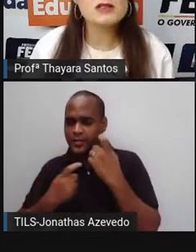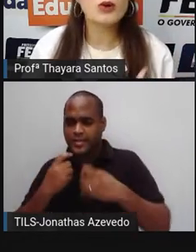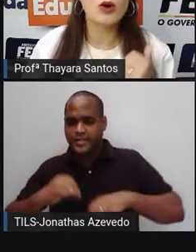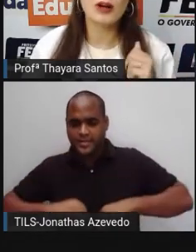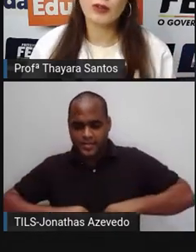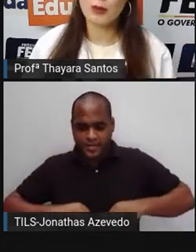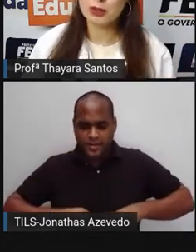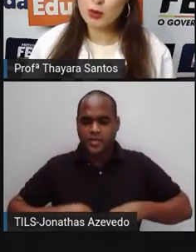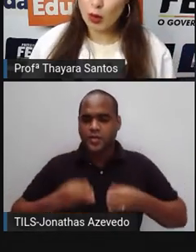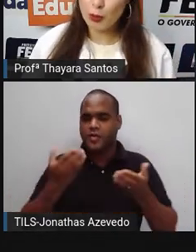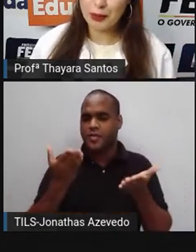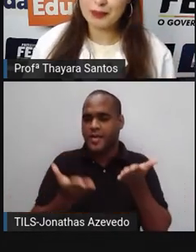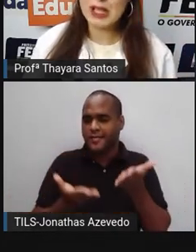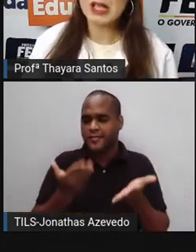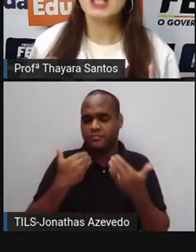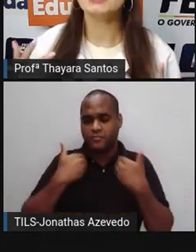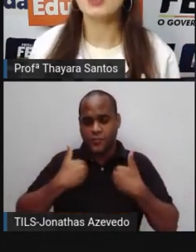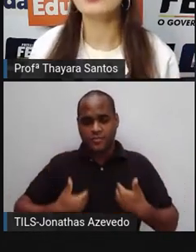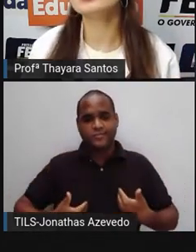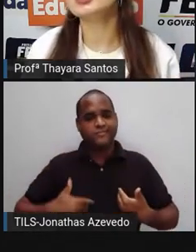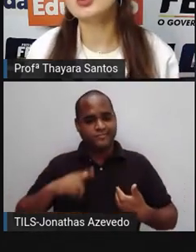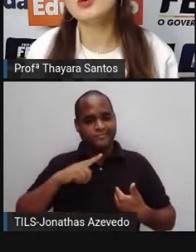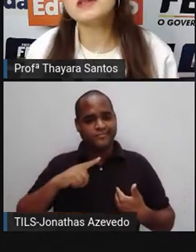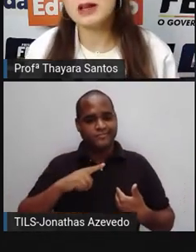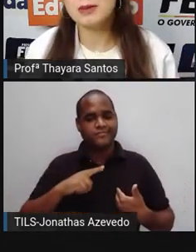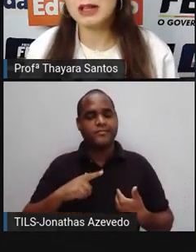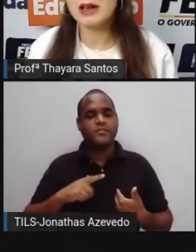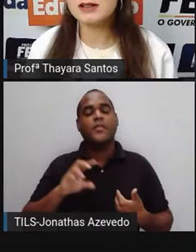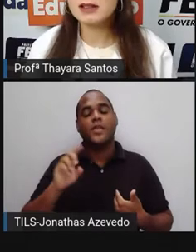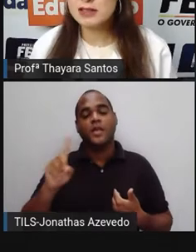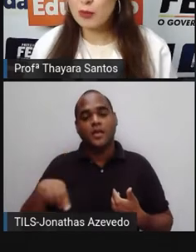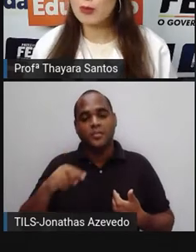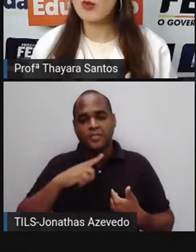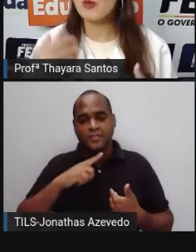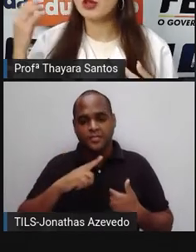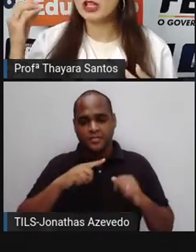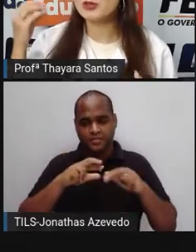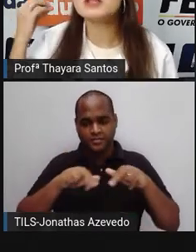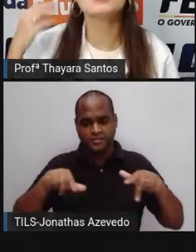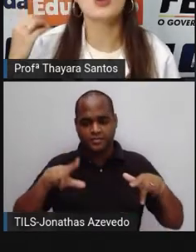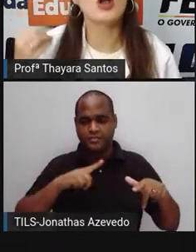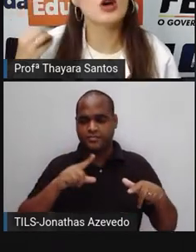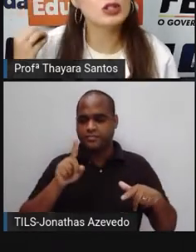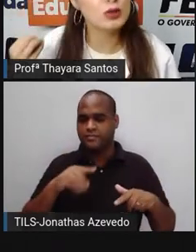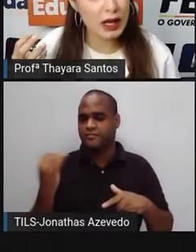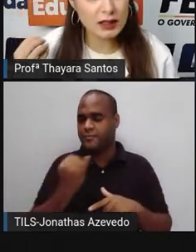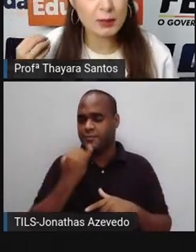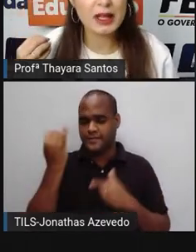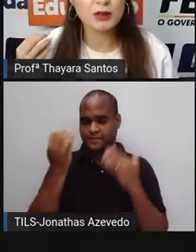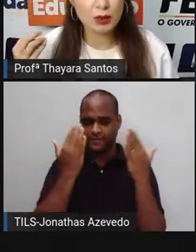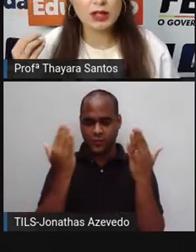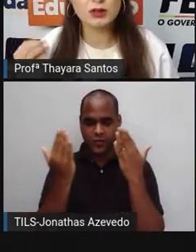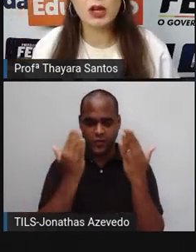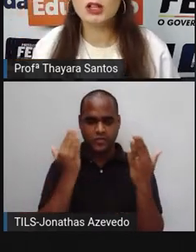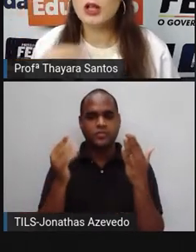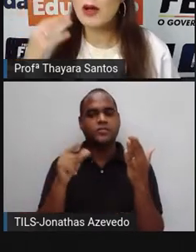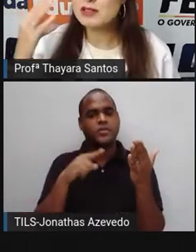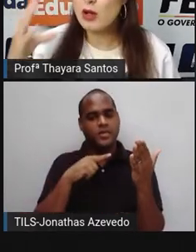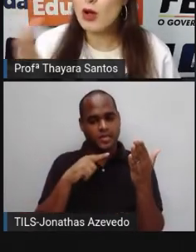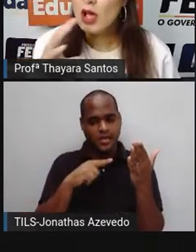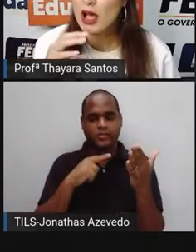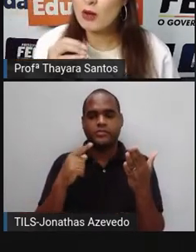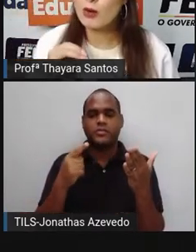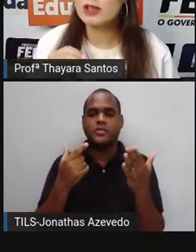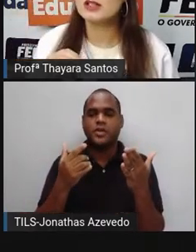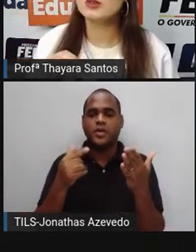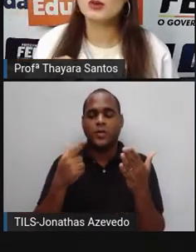o peso ou a forma do corpo. Então, os distúrbios alimentares, eles têm um componente psicológico aí também atuando. Não é